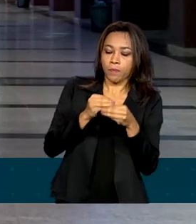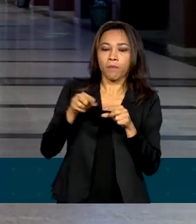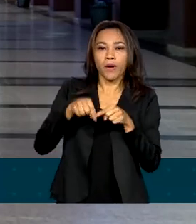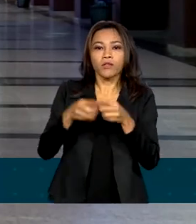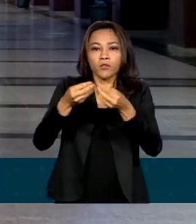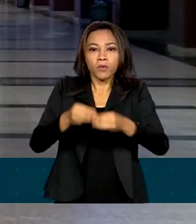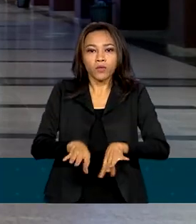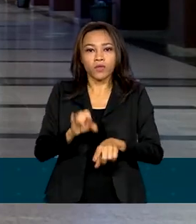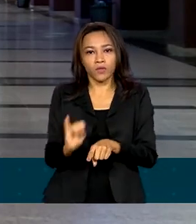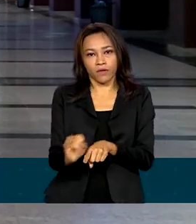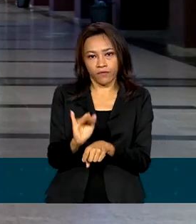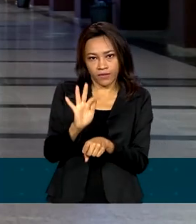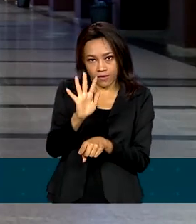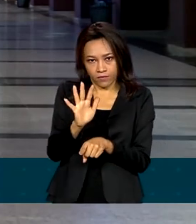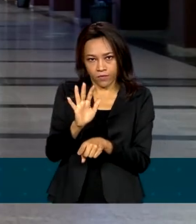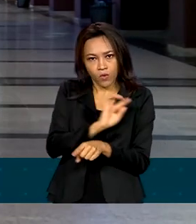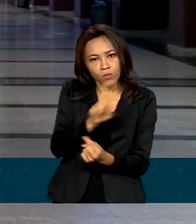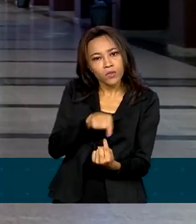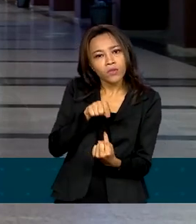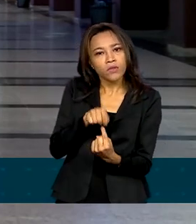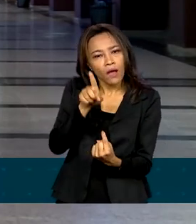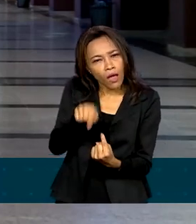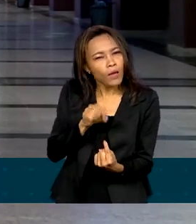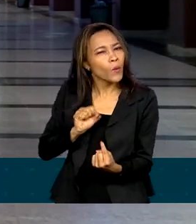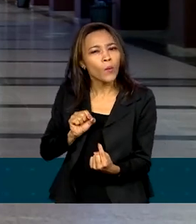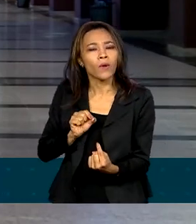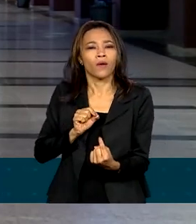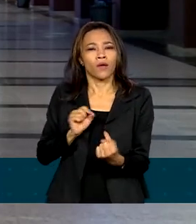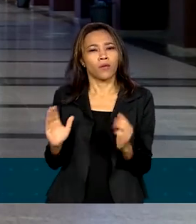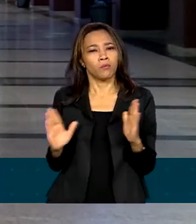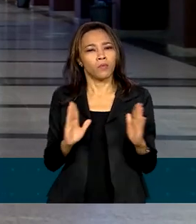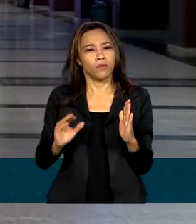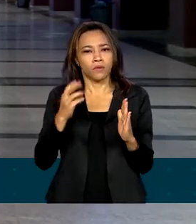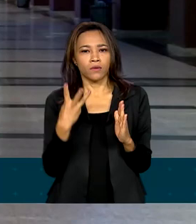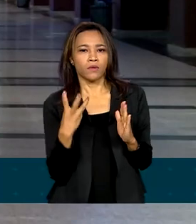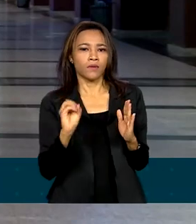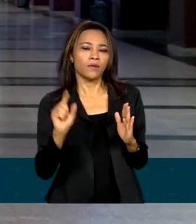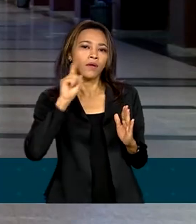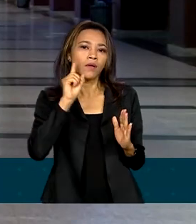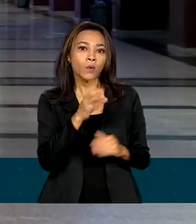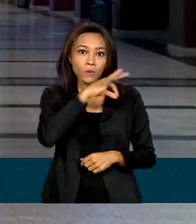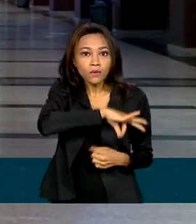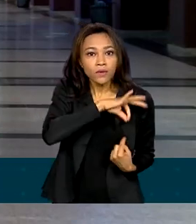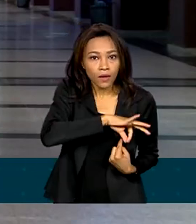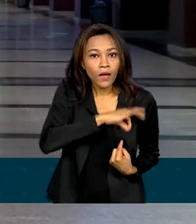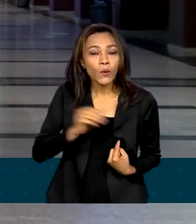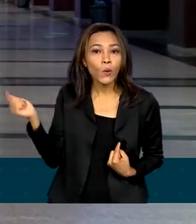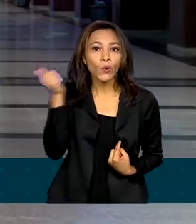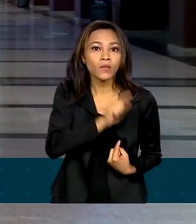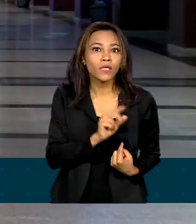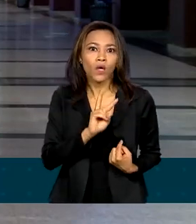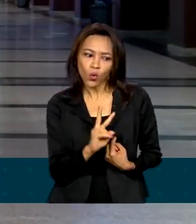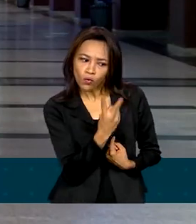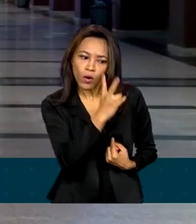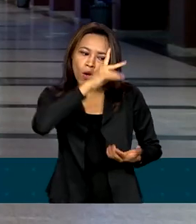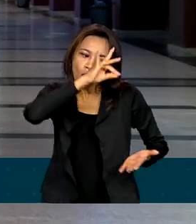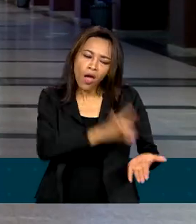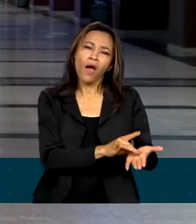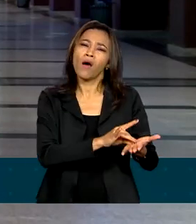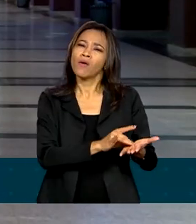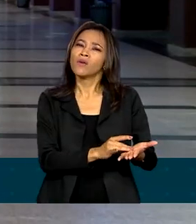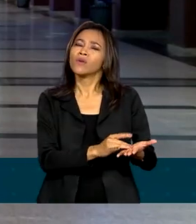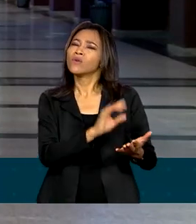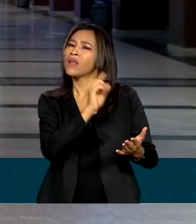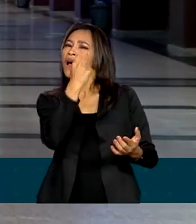inflacionárias. O objetivo é fazer com que, em 30 anos, o salário mínimo alcance o valor real de quando foi